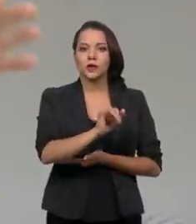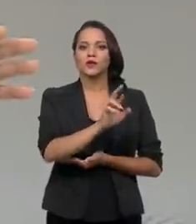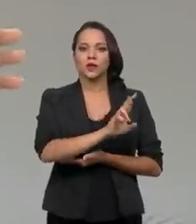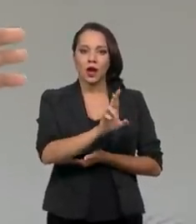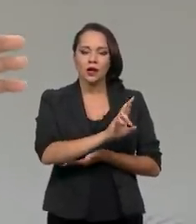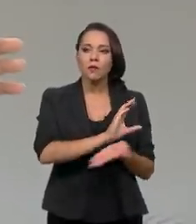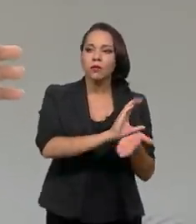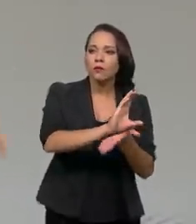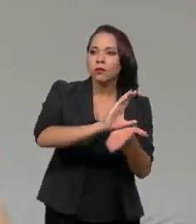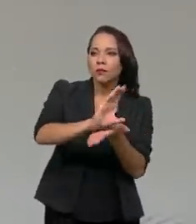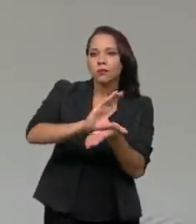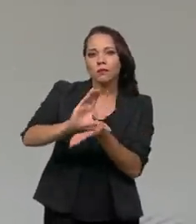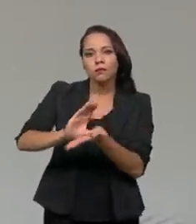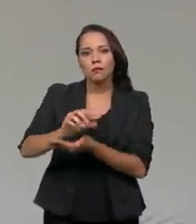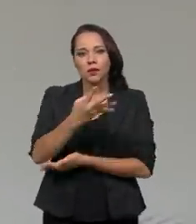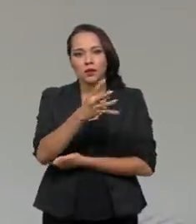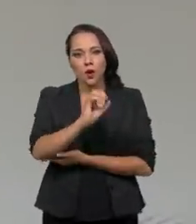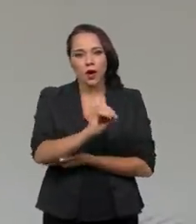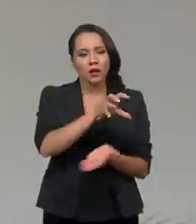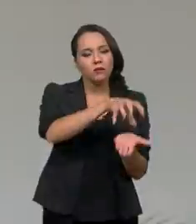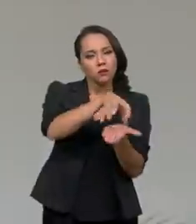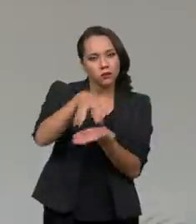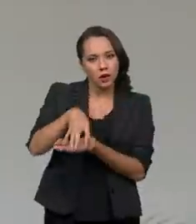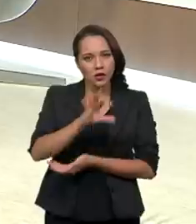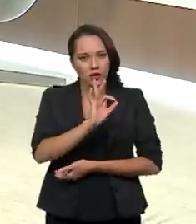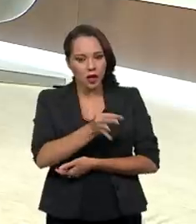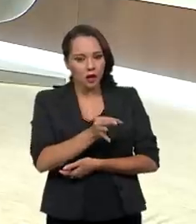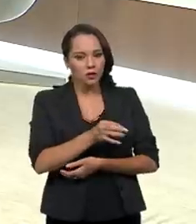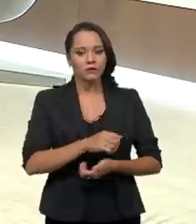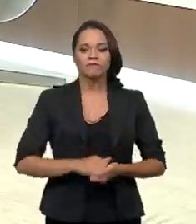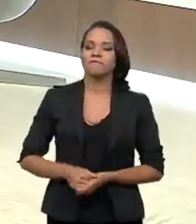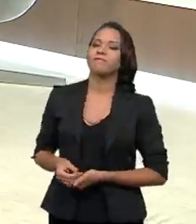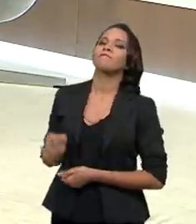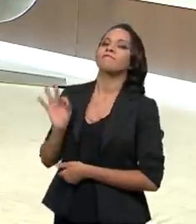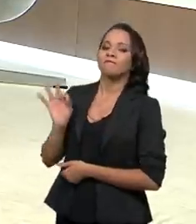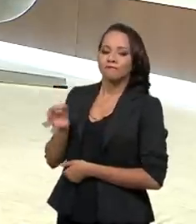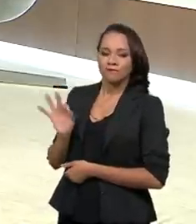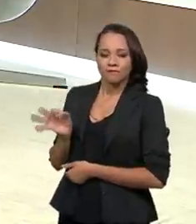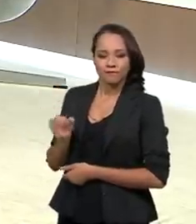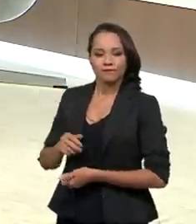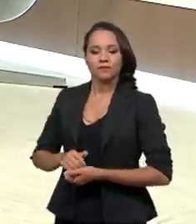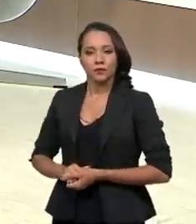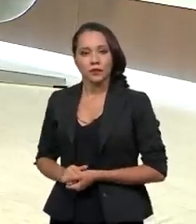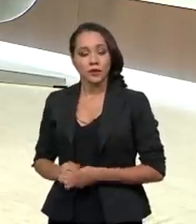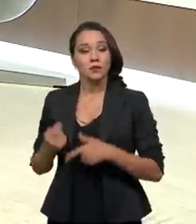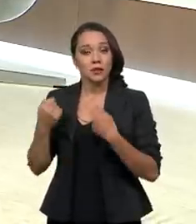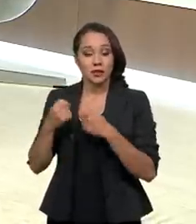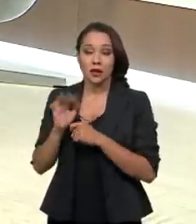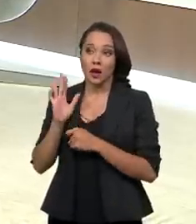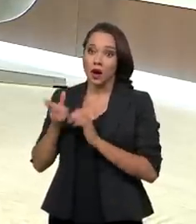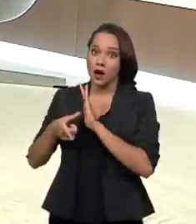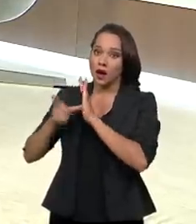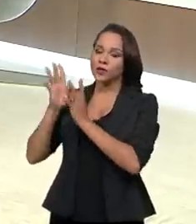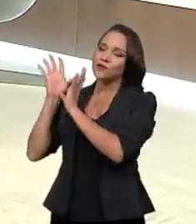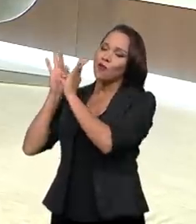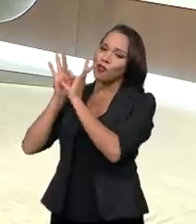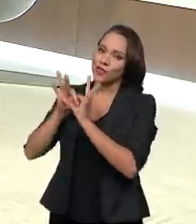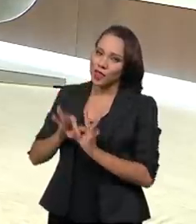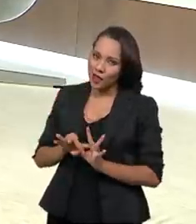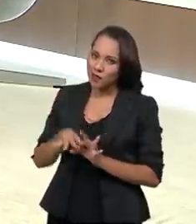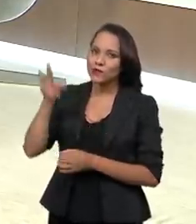essas 40 unidades. É isso, presidente? É, perfeitamente. Eu tenho que fazer uma contextualização aqui,